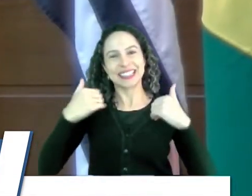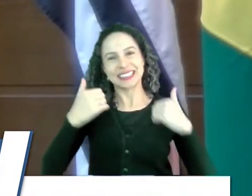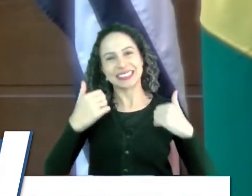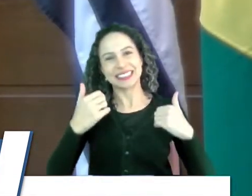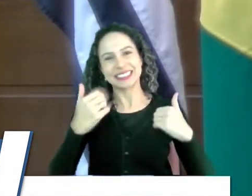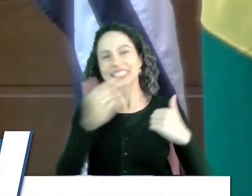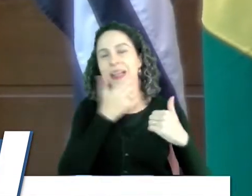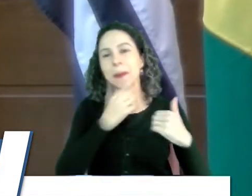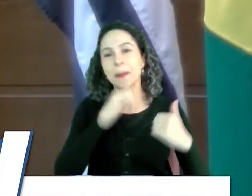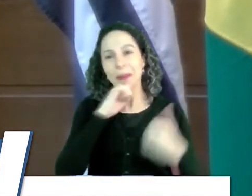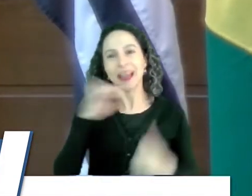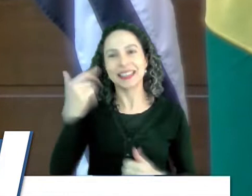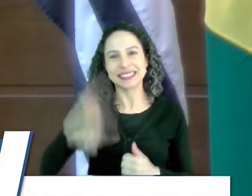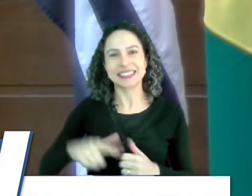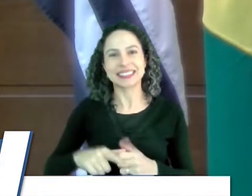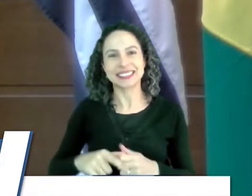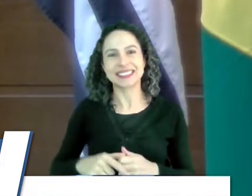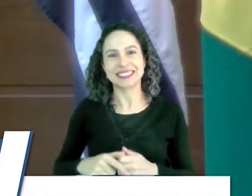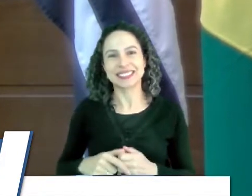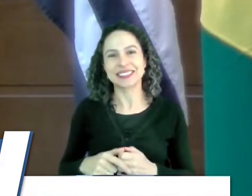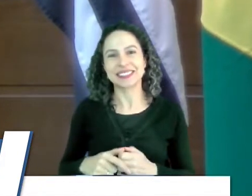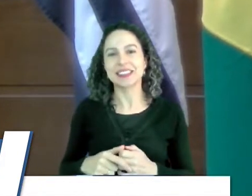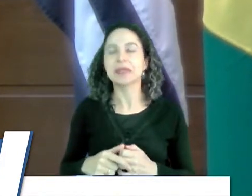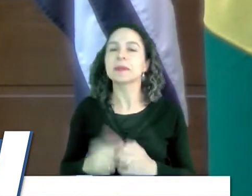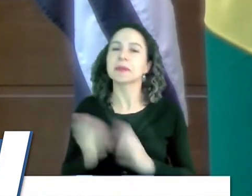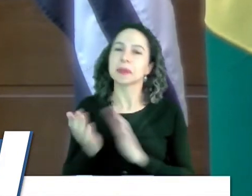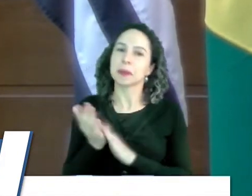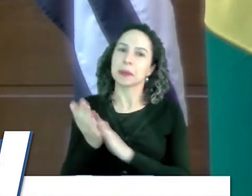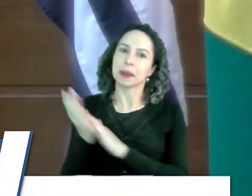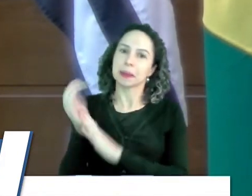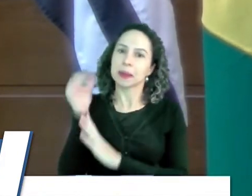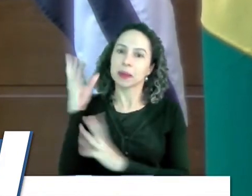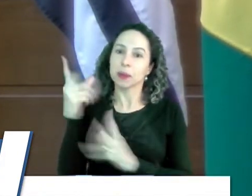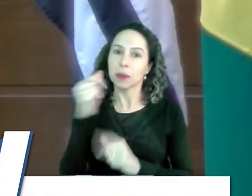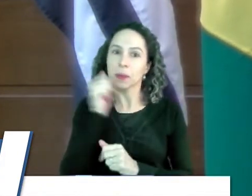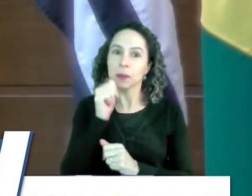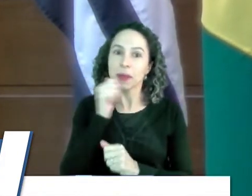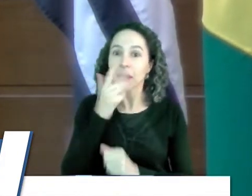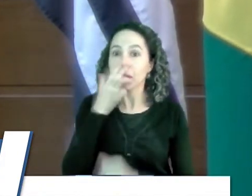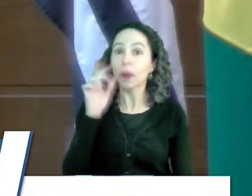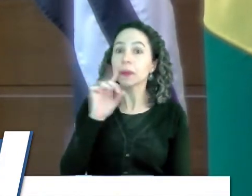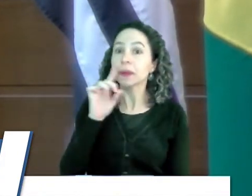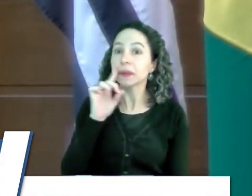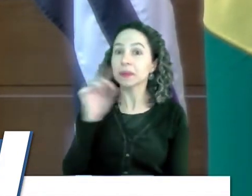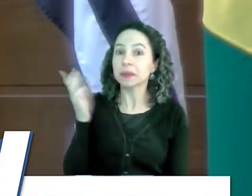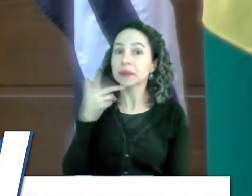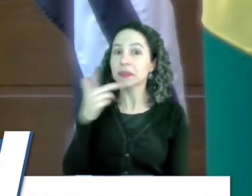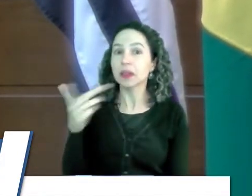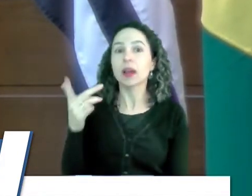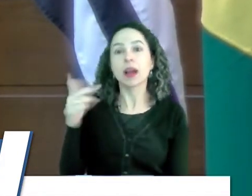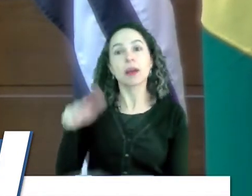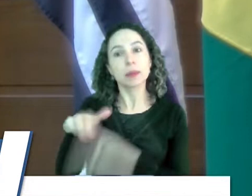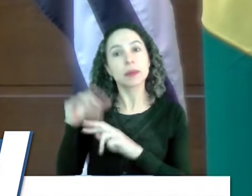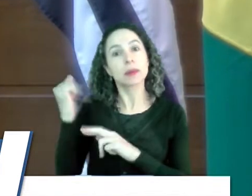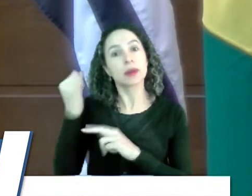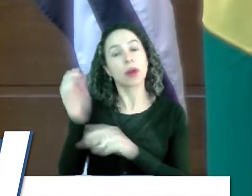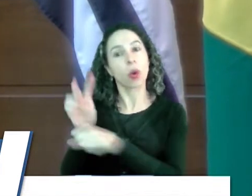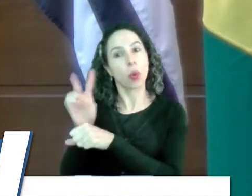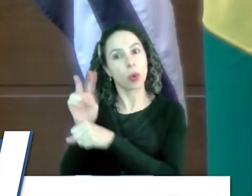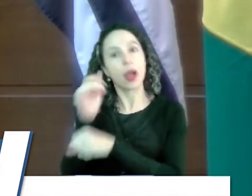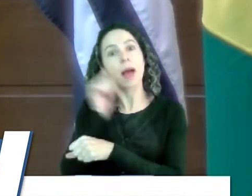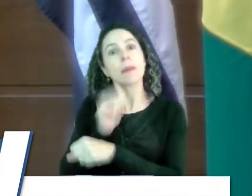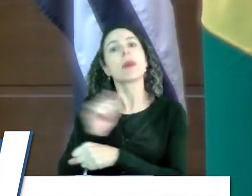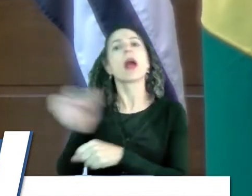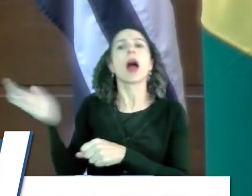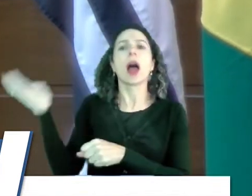novamente, né, então, parabéns a nem as mulheres, né, igual o Daniel Basso falou, por isso que nós temos que cuidar das mulheres, né, tem que vir a carreta,